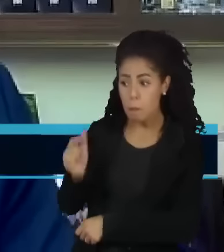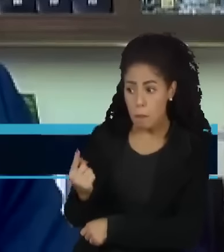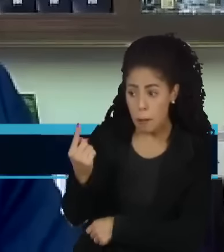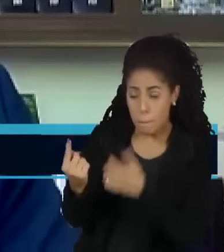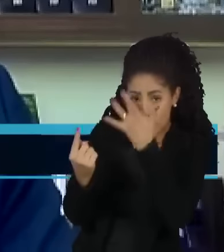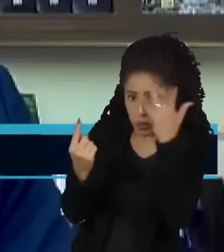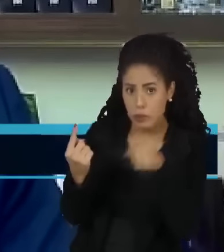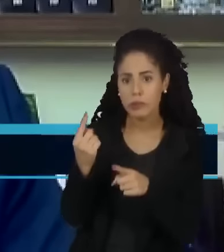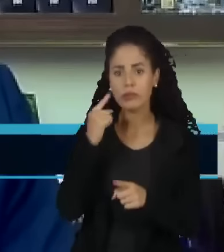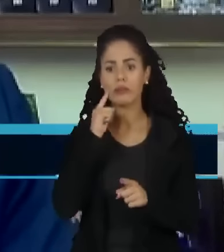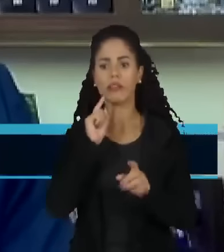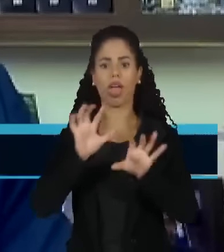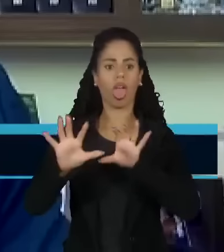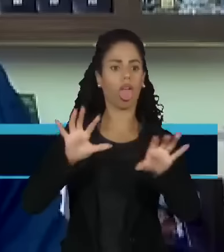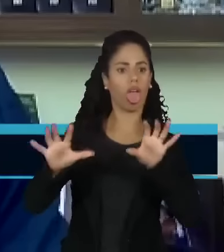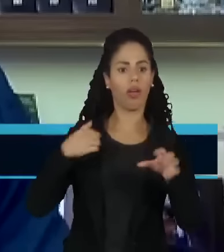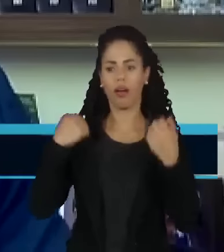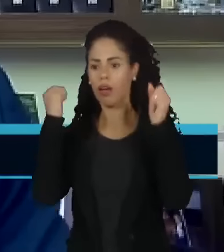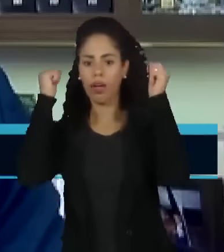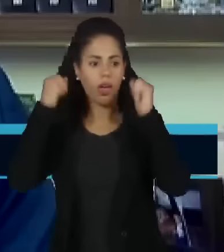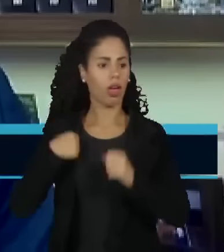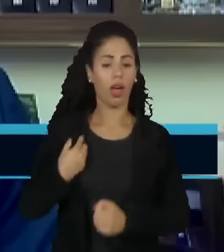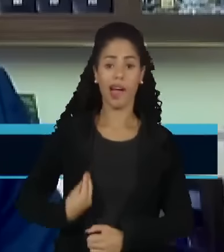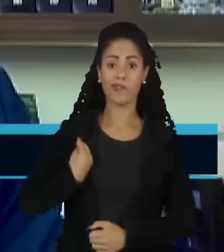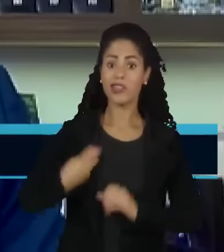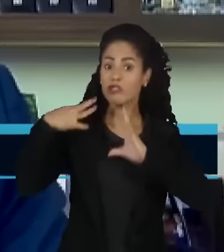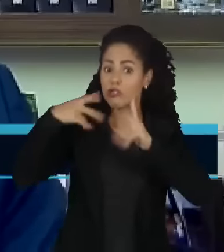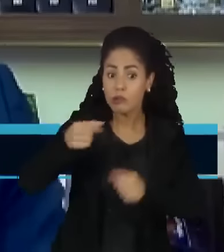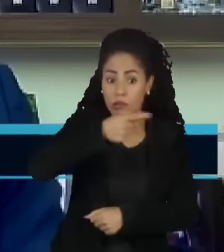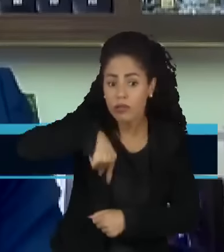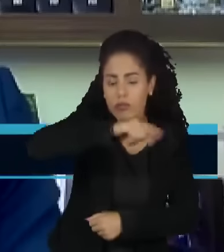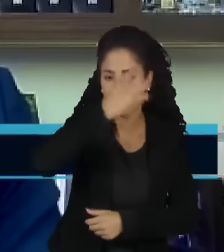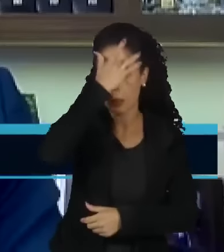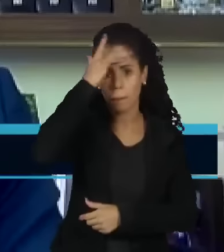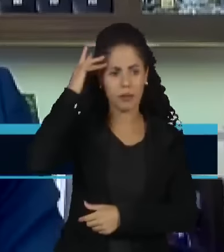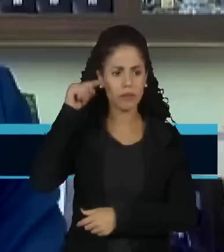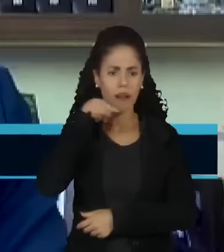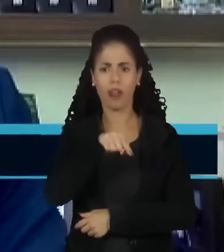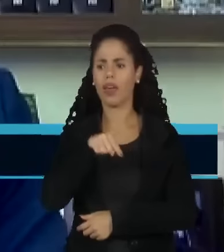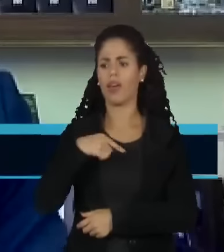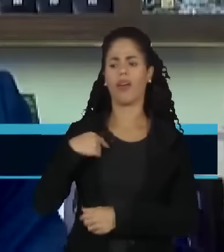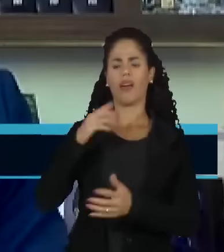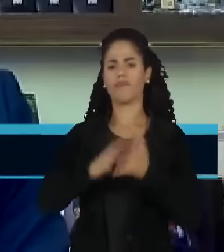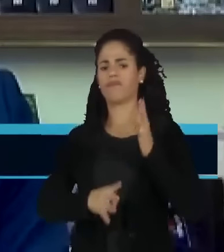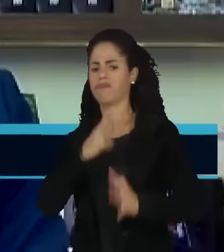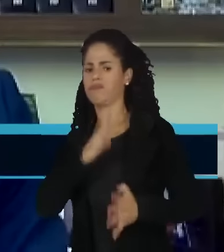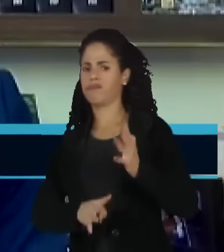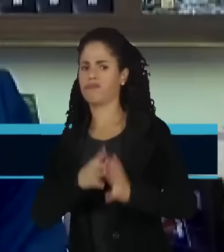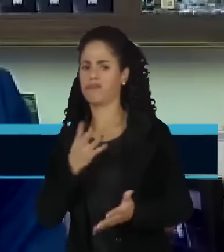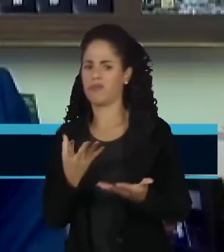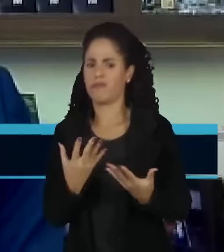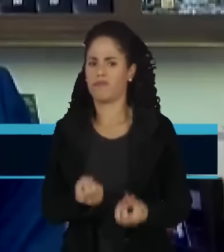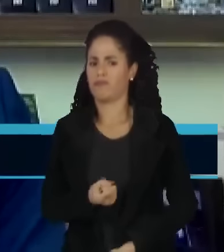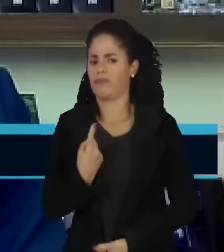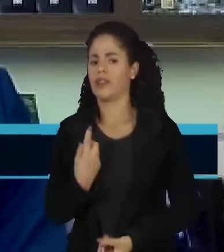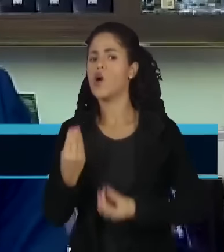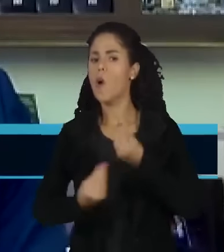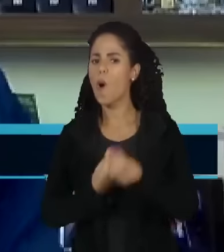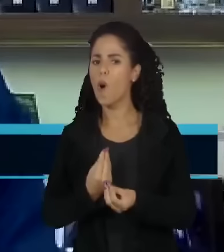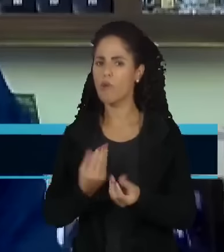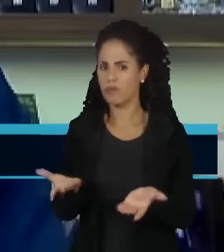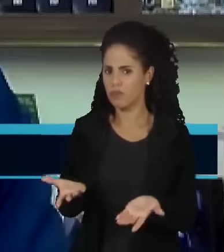um tumulto, está desestabilizando a vida de todos os outros moradores daquele edifício, não é razoável que só pelo direito de